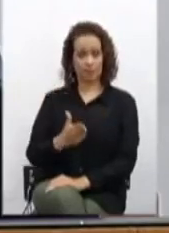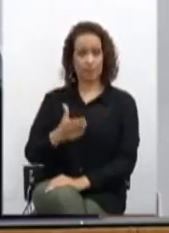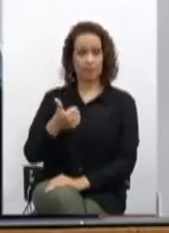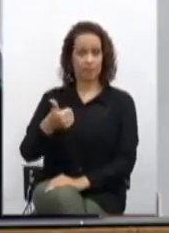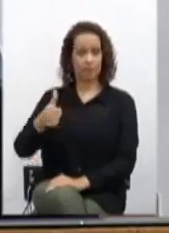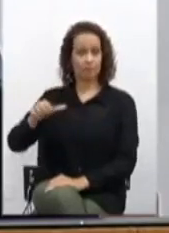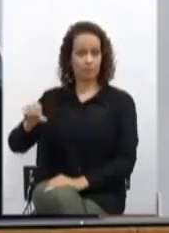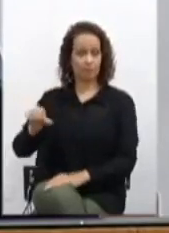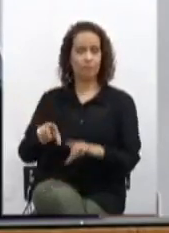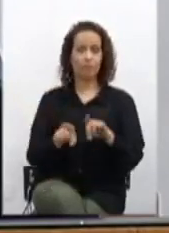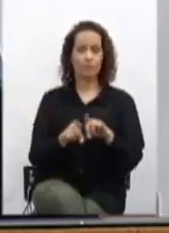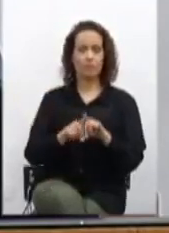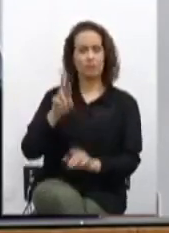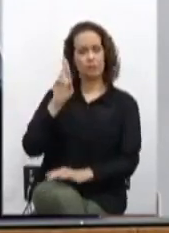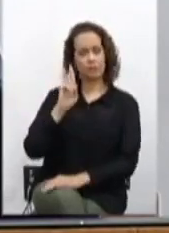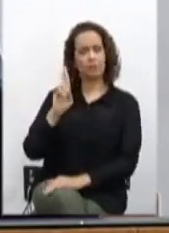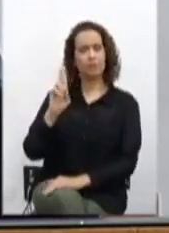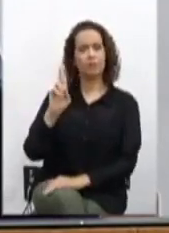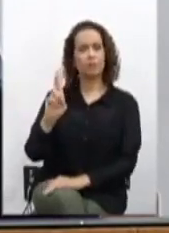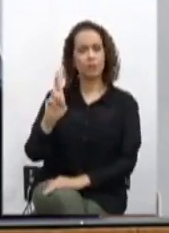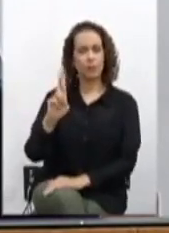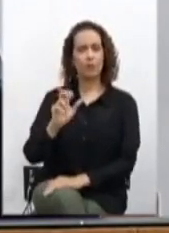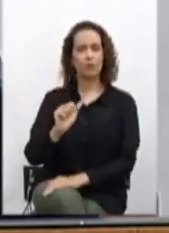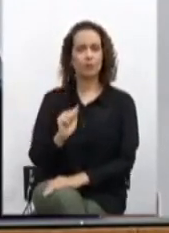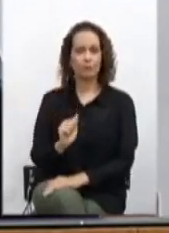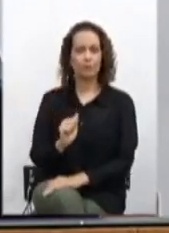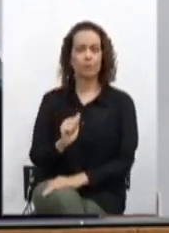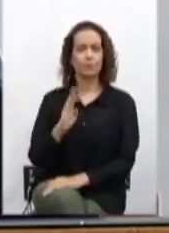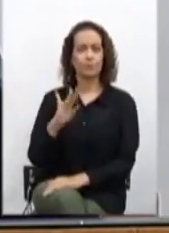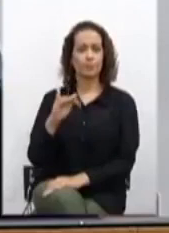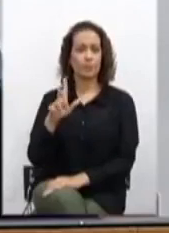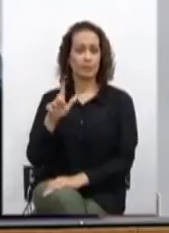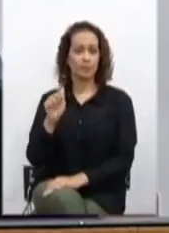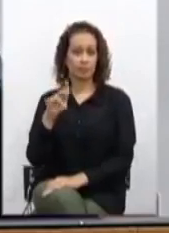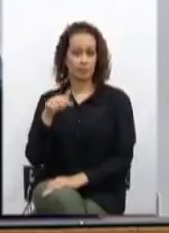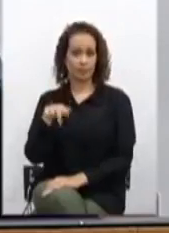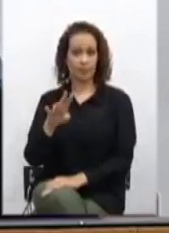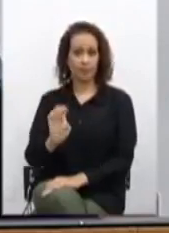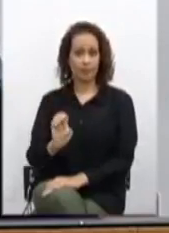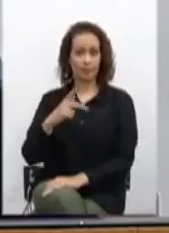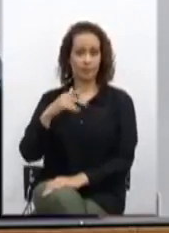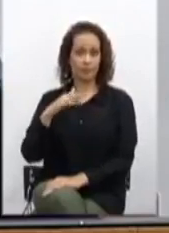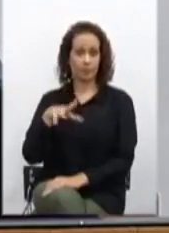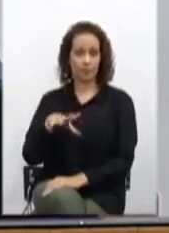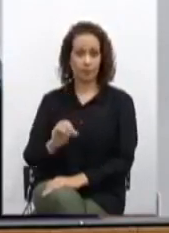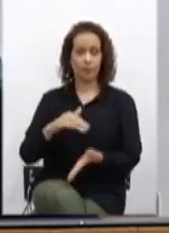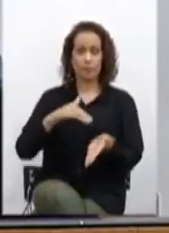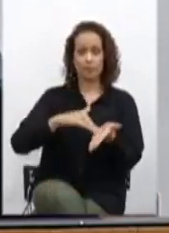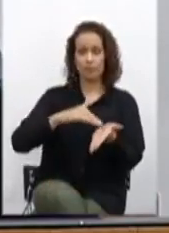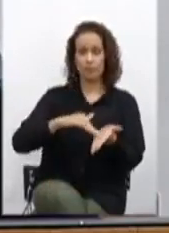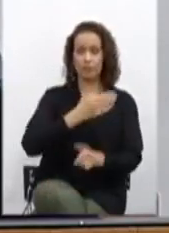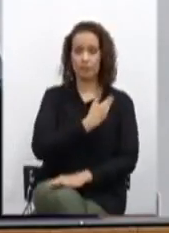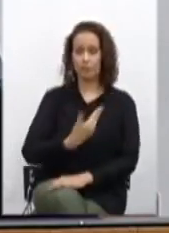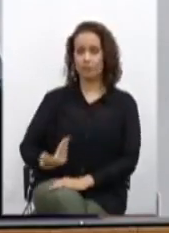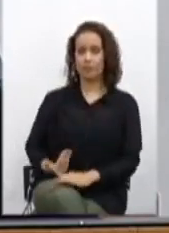senhor Bilac Pinto, secretário de Estado e Governo, em resposta aos requerimentos